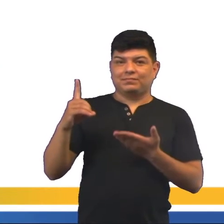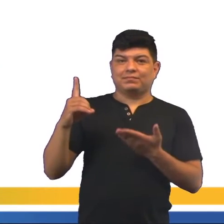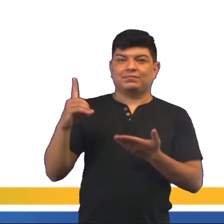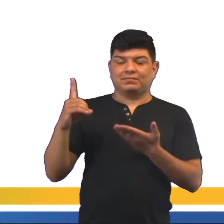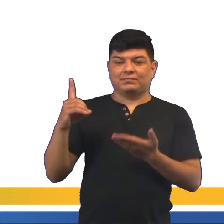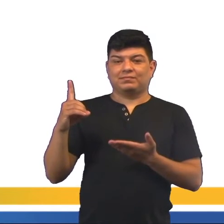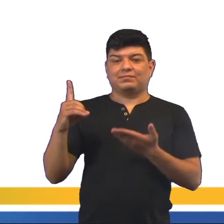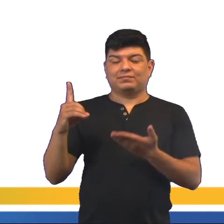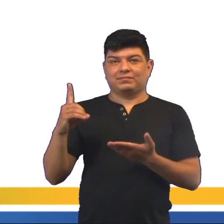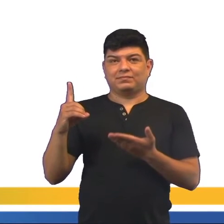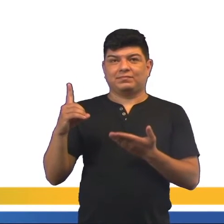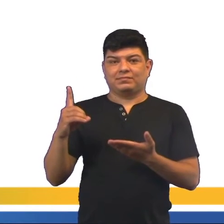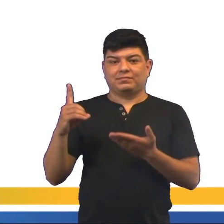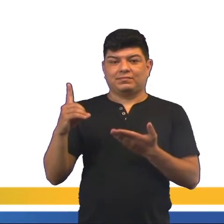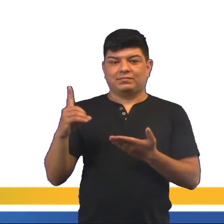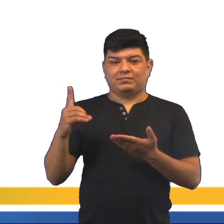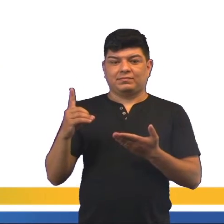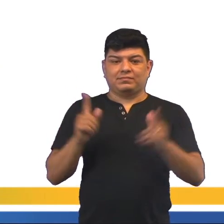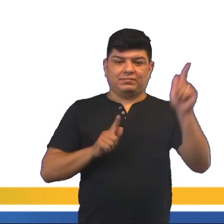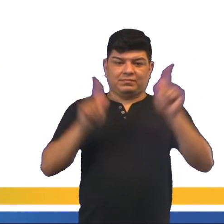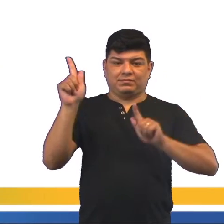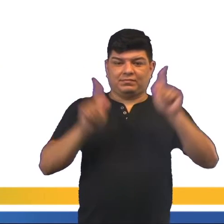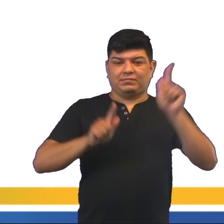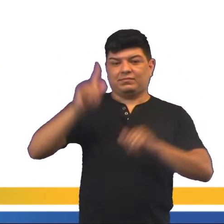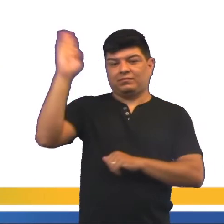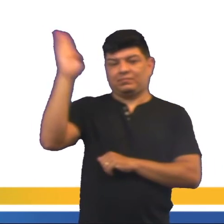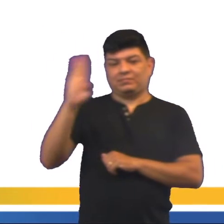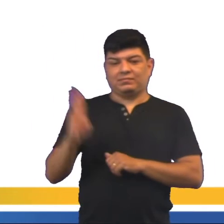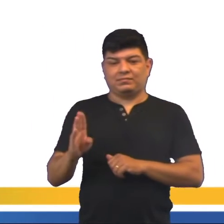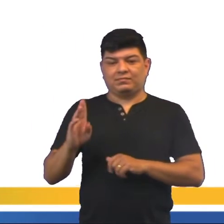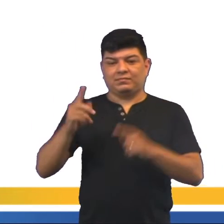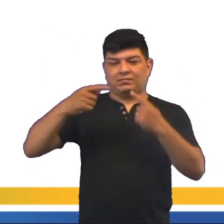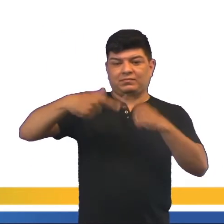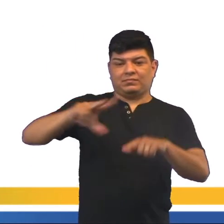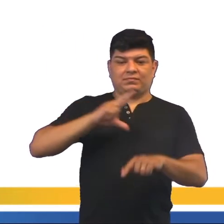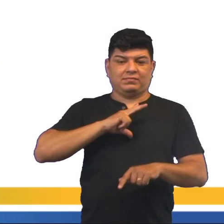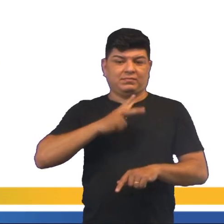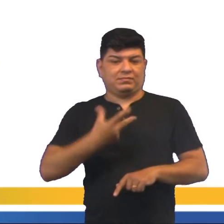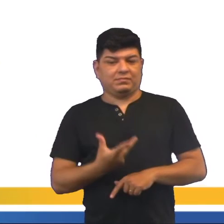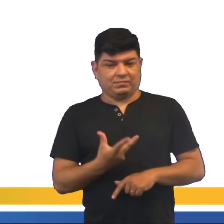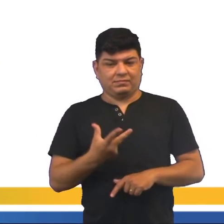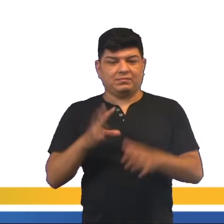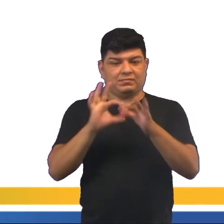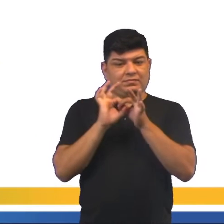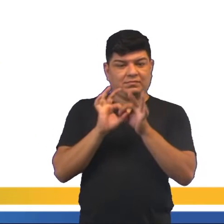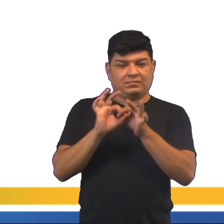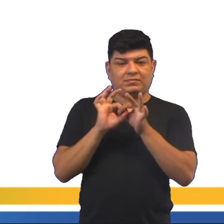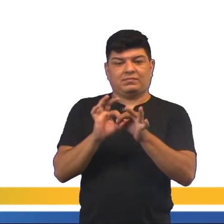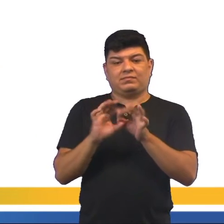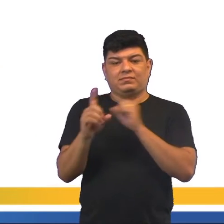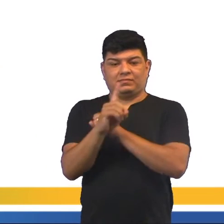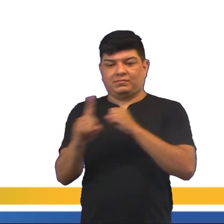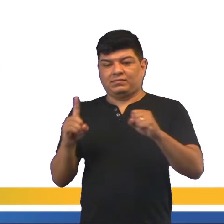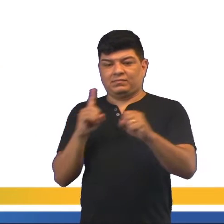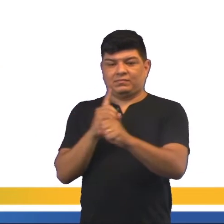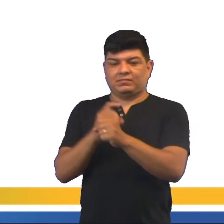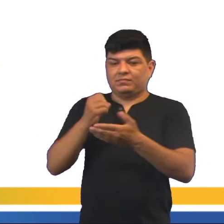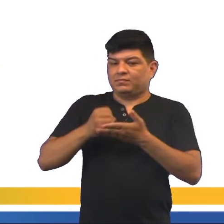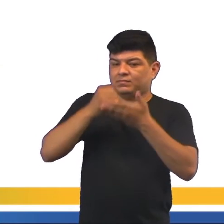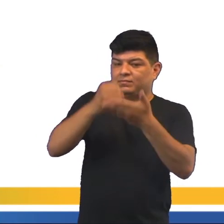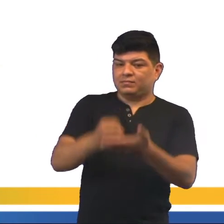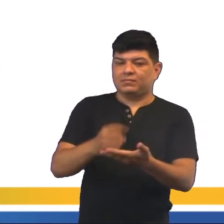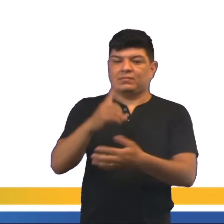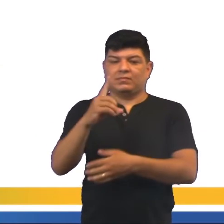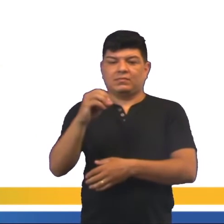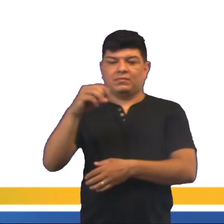Letra D. A manifestação dos brasileiros contra os portugueses ligados à sociedade Colunas do Trono, que apoiavam Dom Pedro